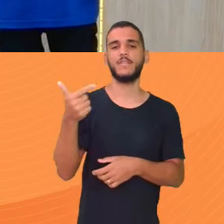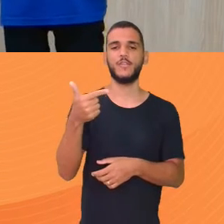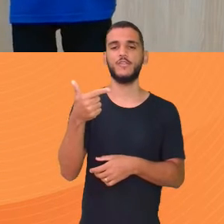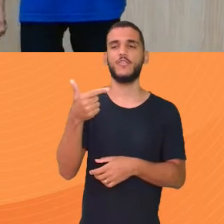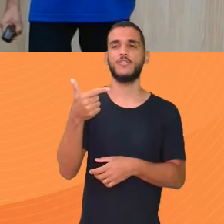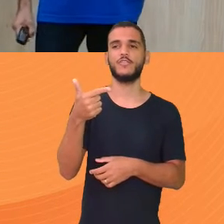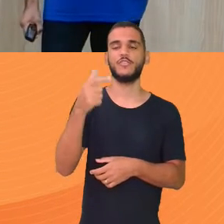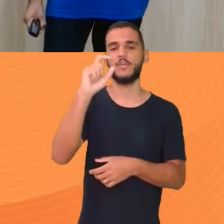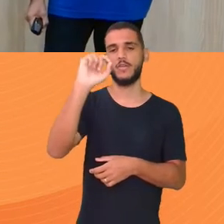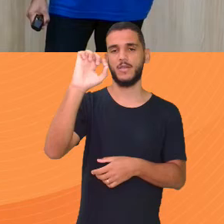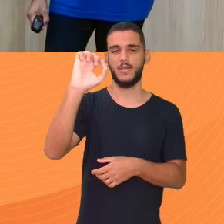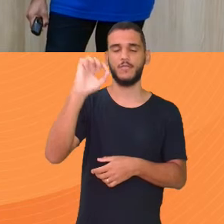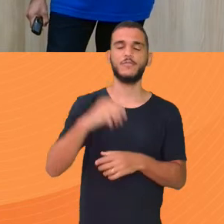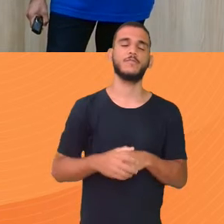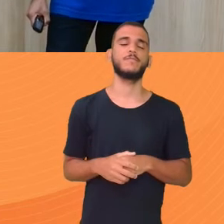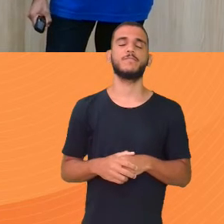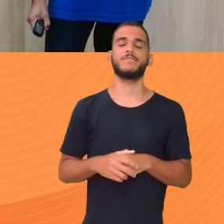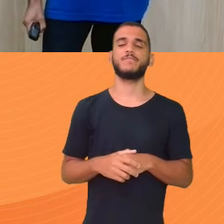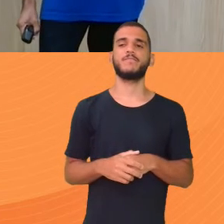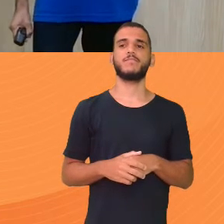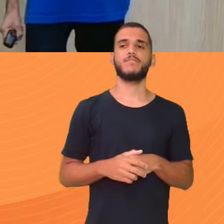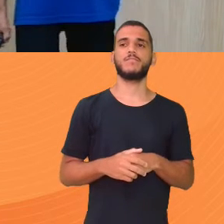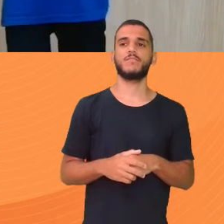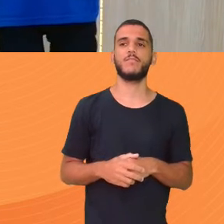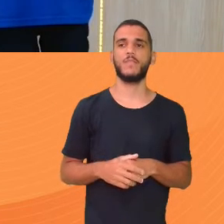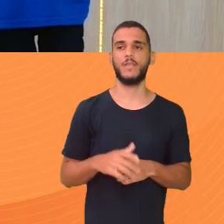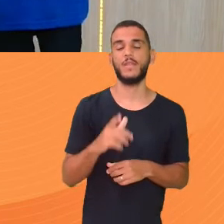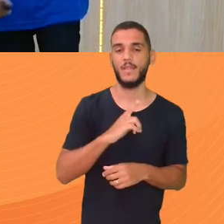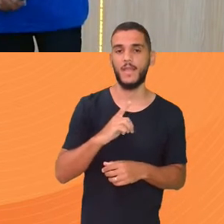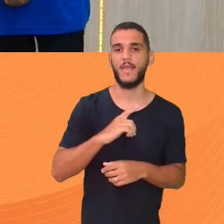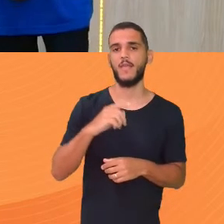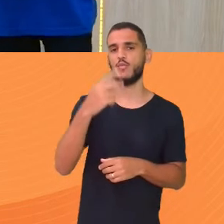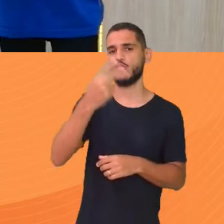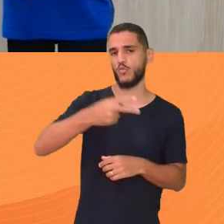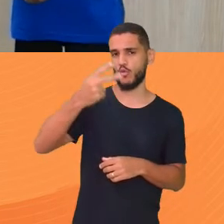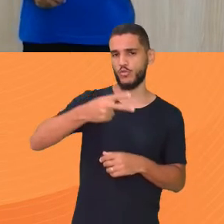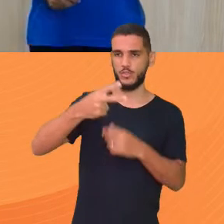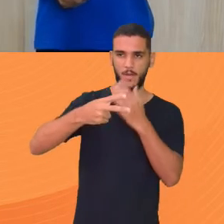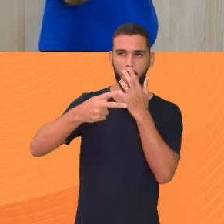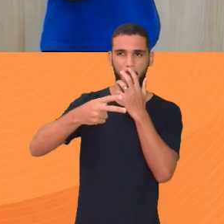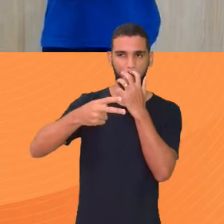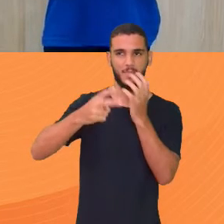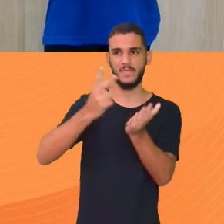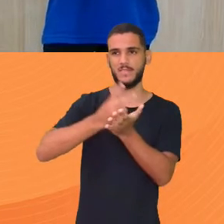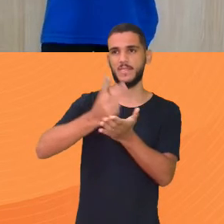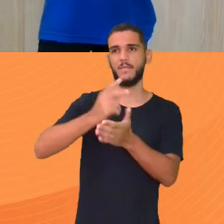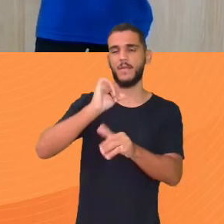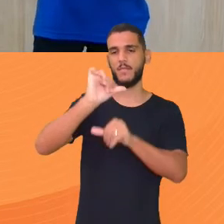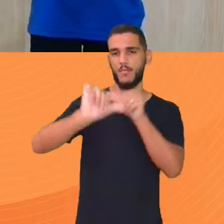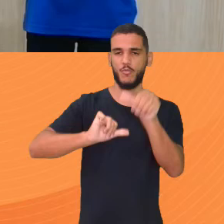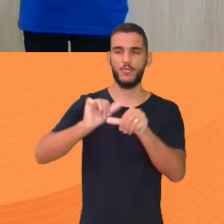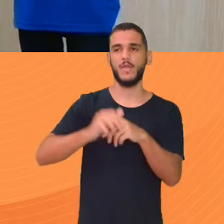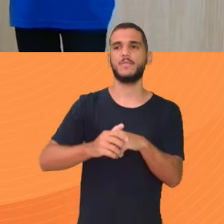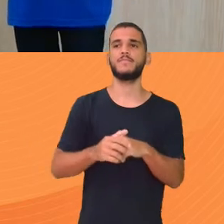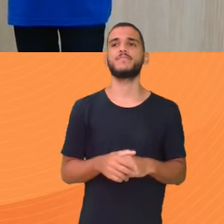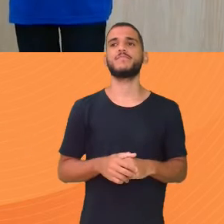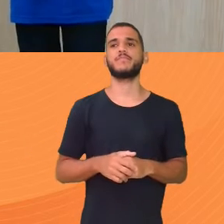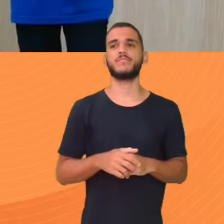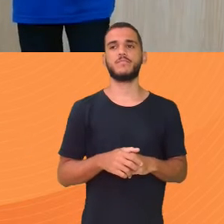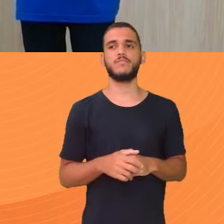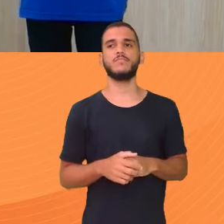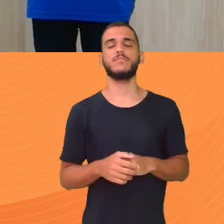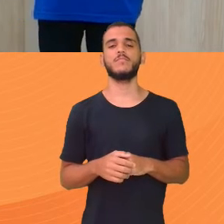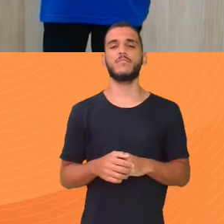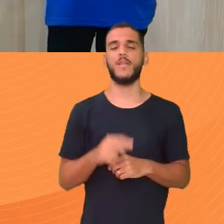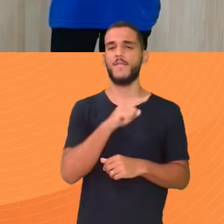22 graus E 6 graus Sexta-feira 25 e 16 Sábado 29 e